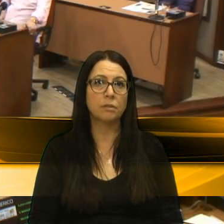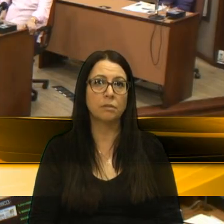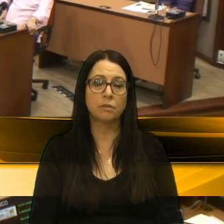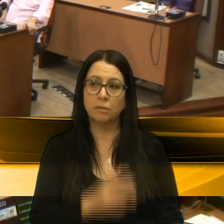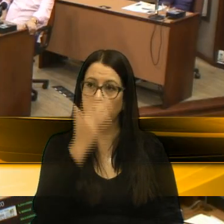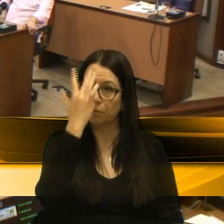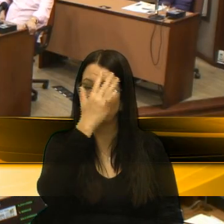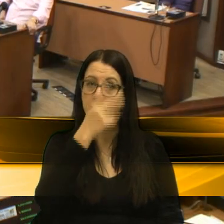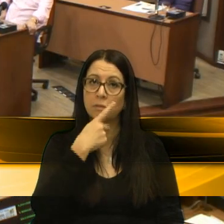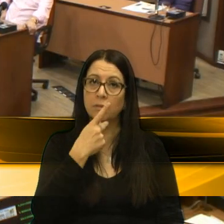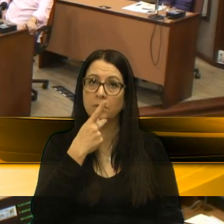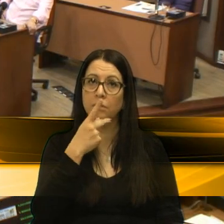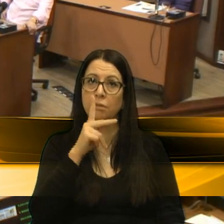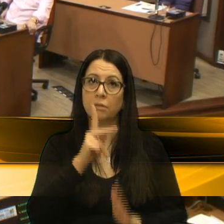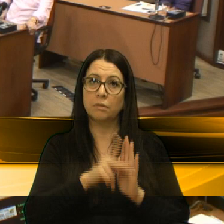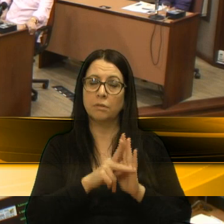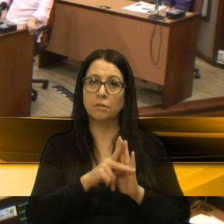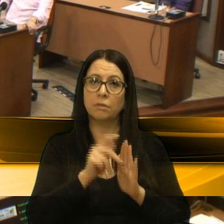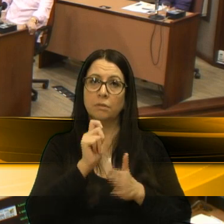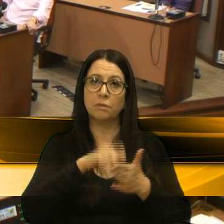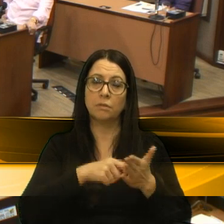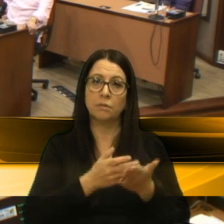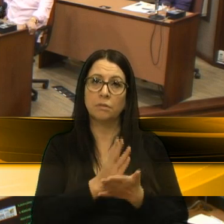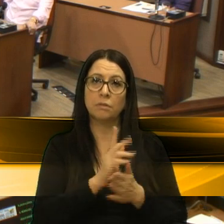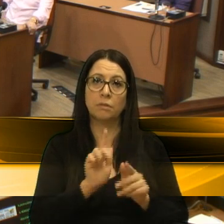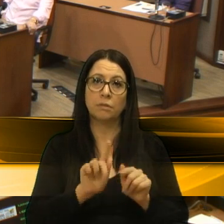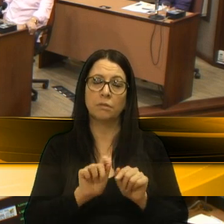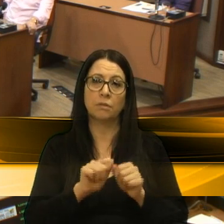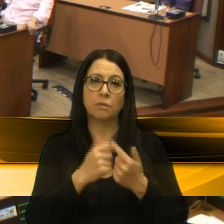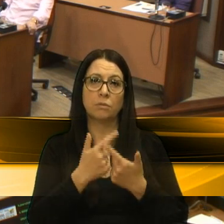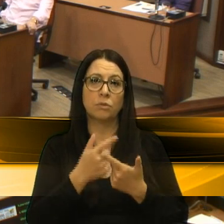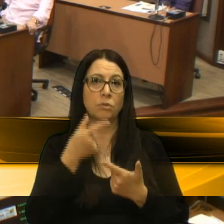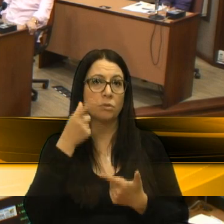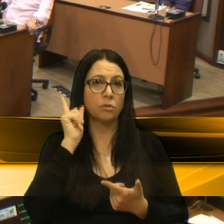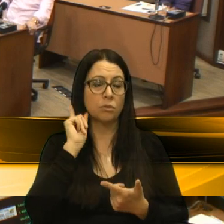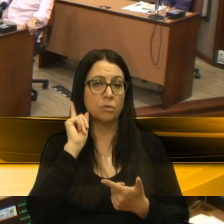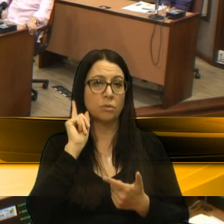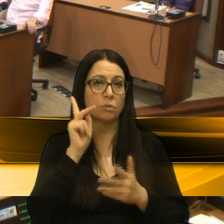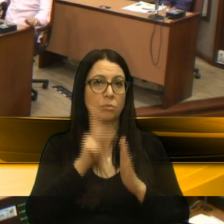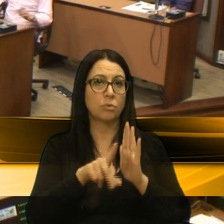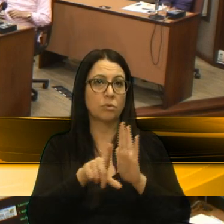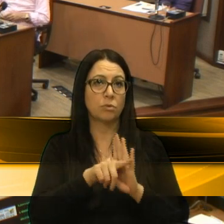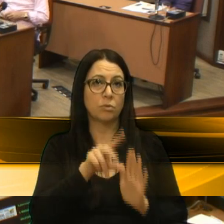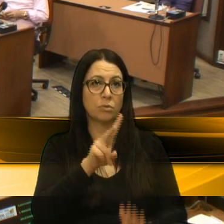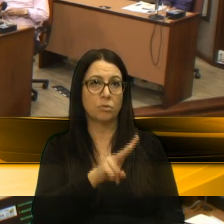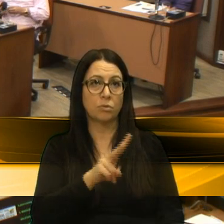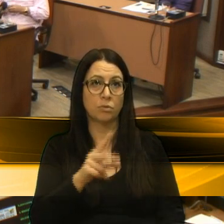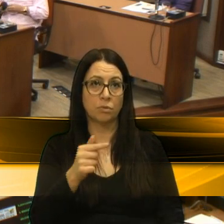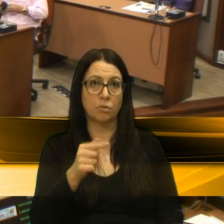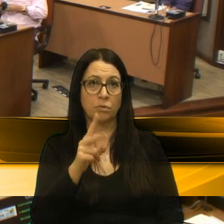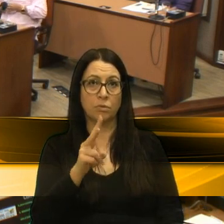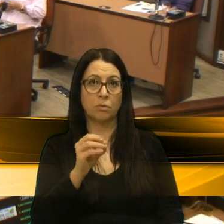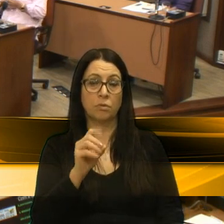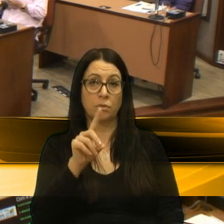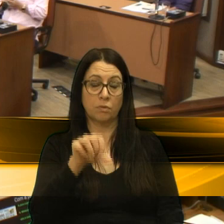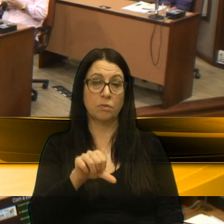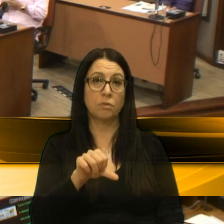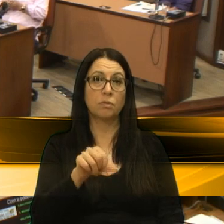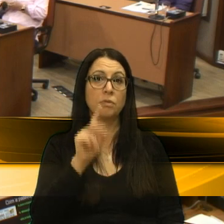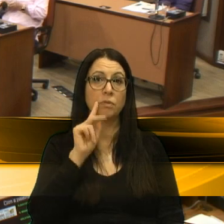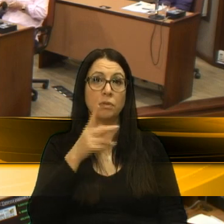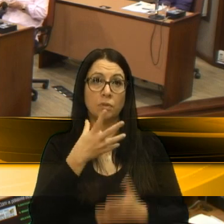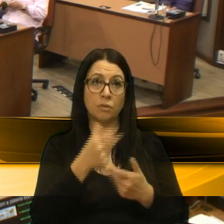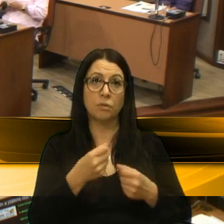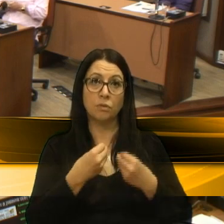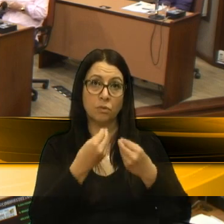quero só repercutir um projeto que foi aprovado na Assembleia Legislativa ontem, o Projeto de Lei nº 227, de 2019, que permite a